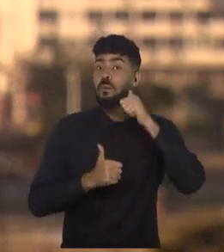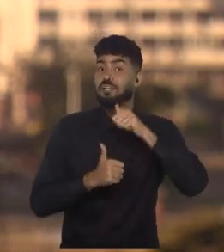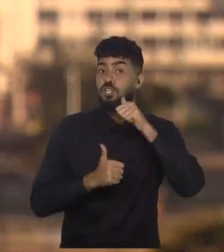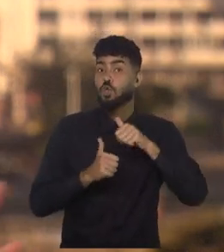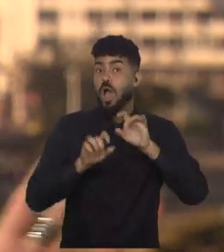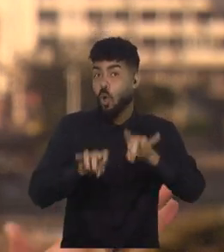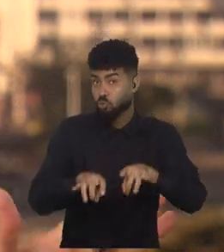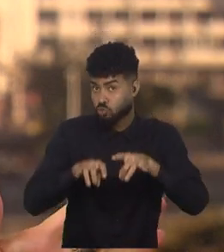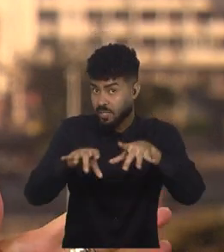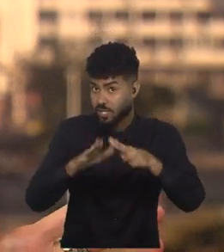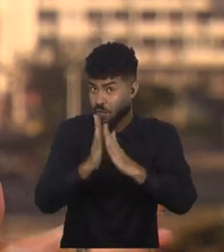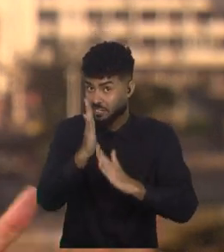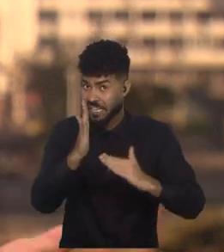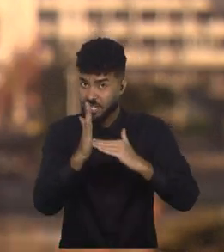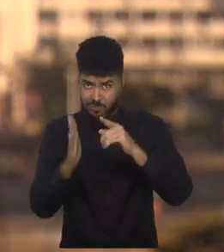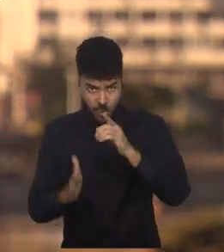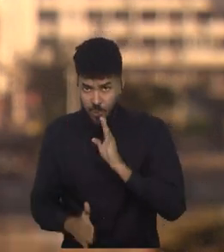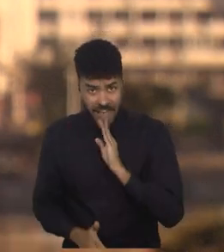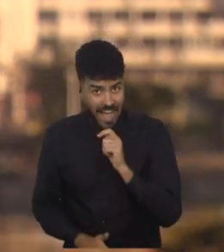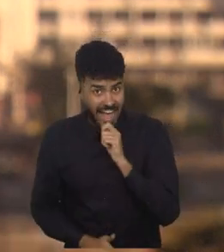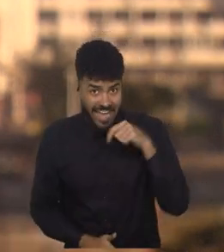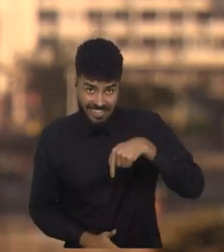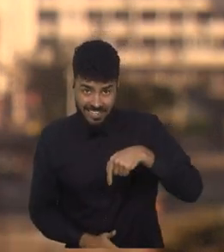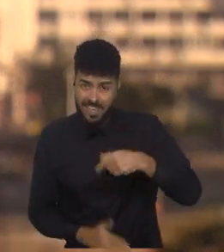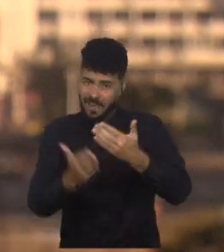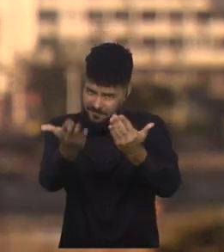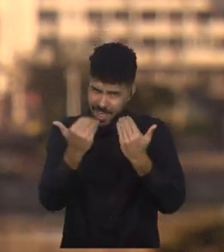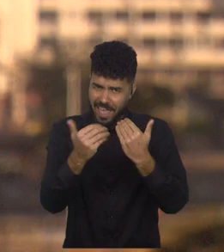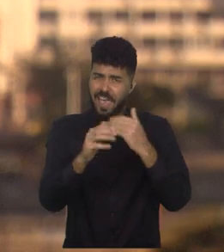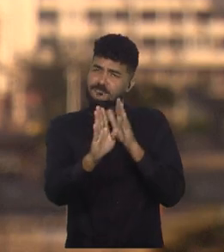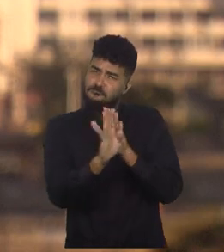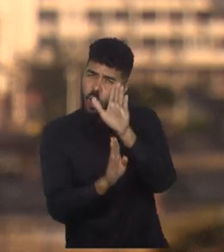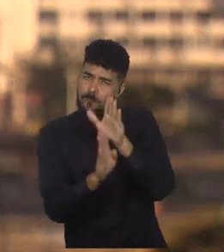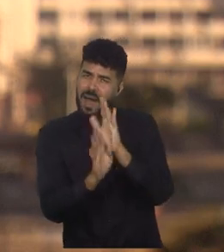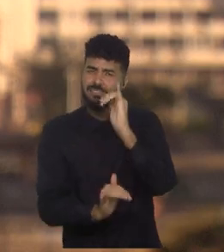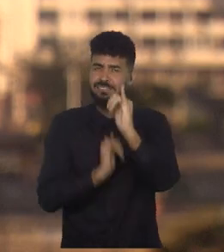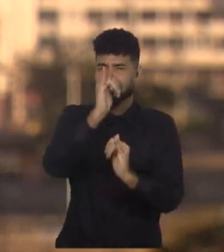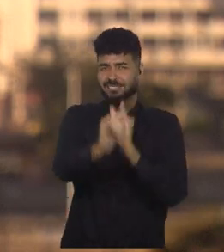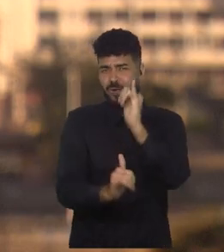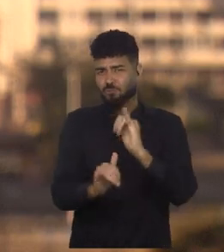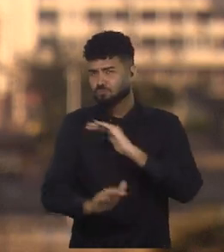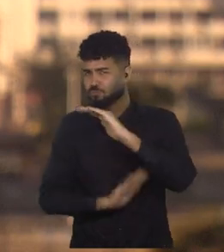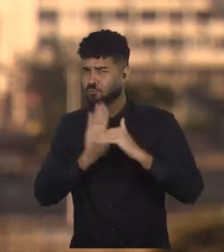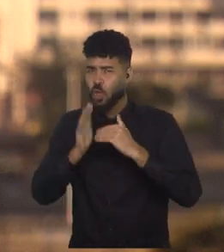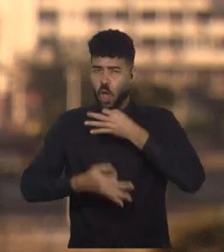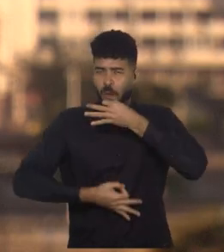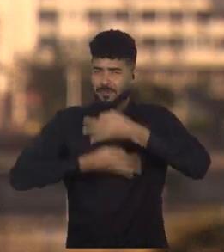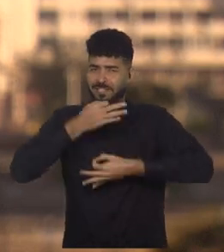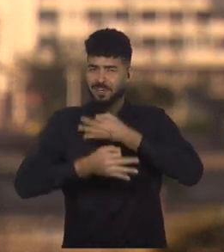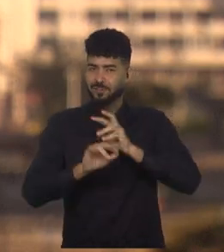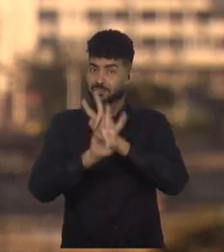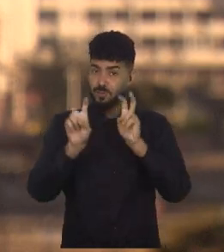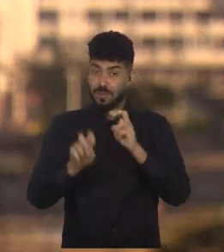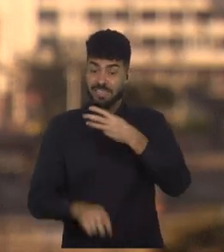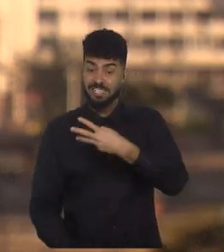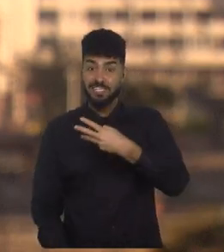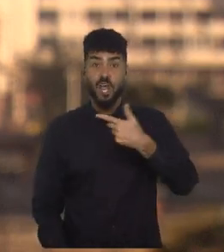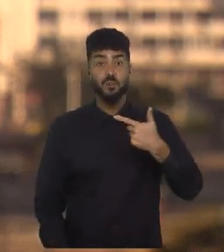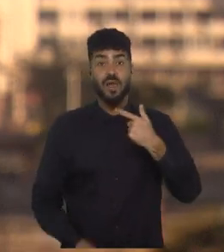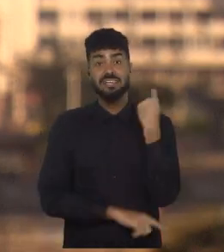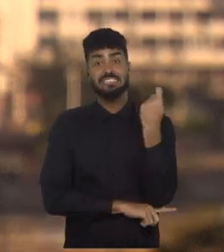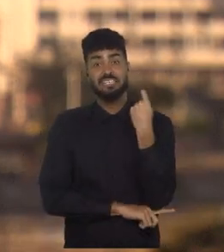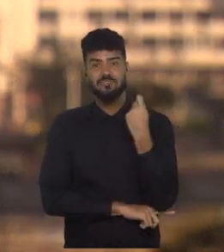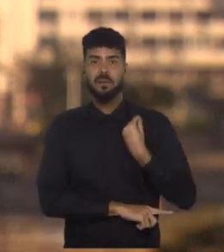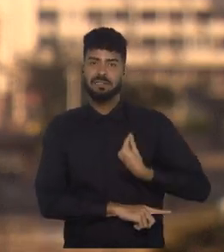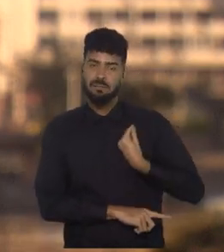Zelândia. Não conhece a gente ainda, não? Chega mais, porque aqui tem um guia com informações e opiniões sobre as 32 seleções